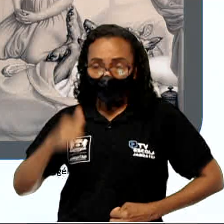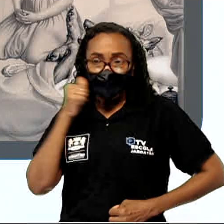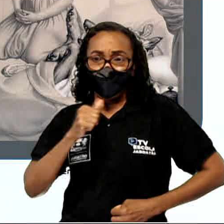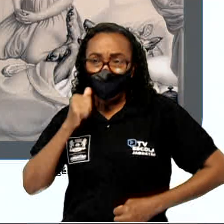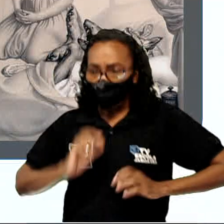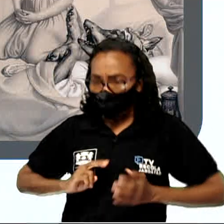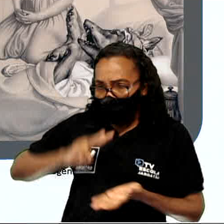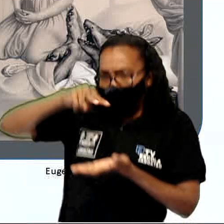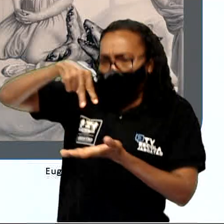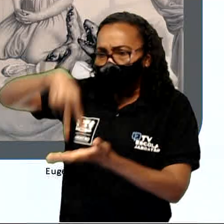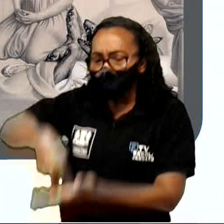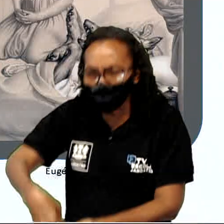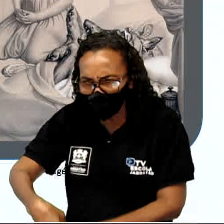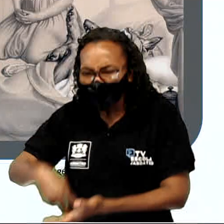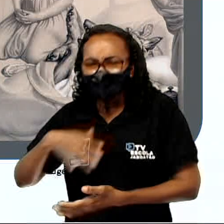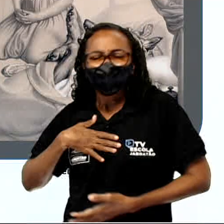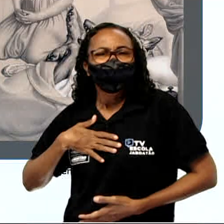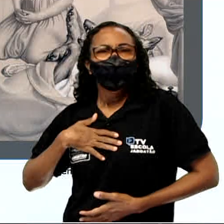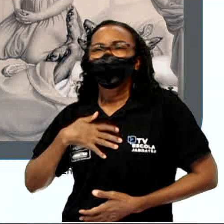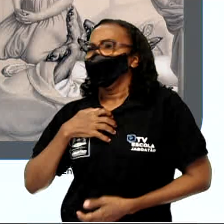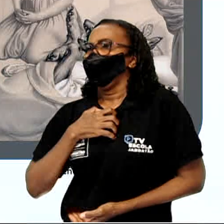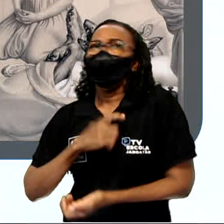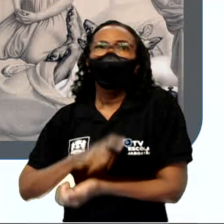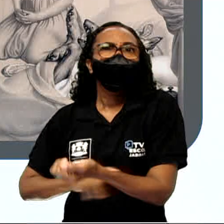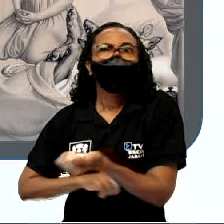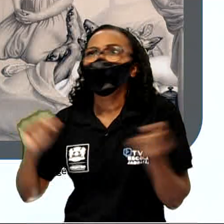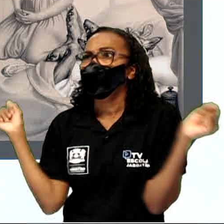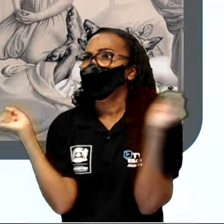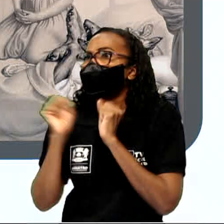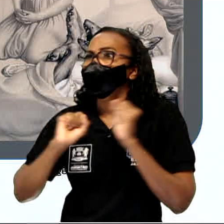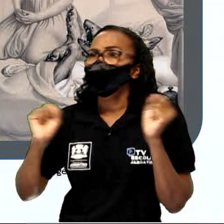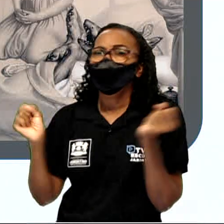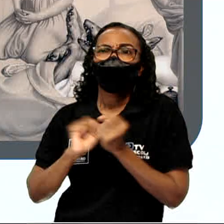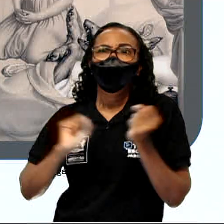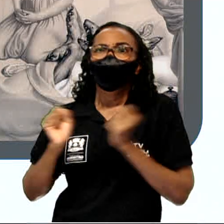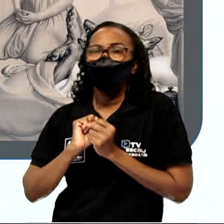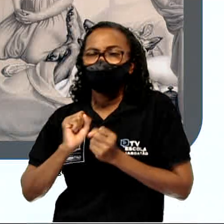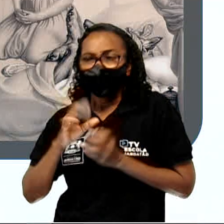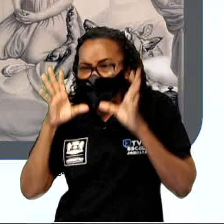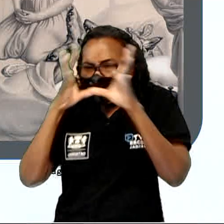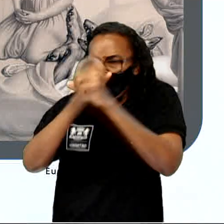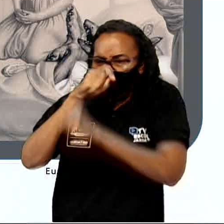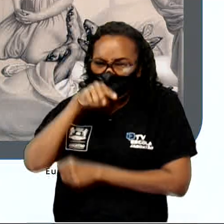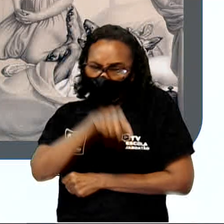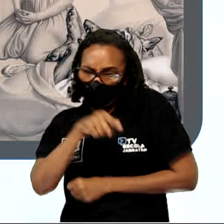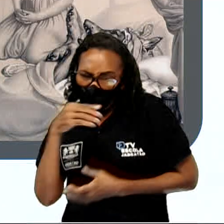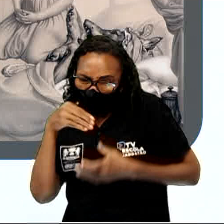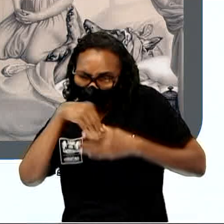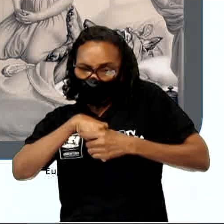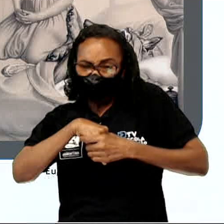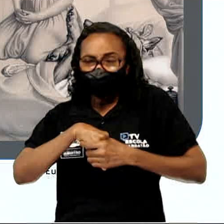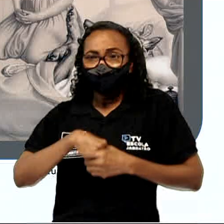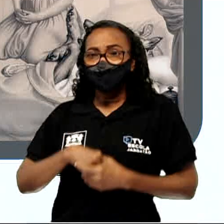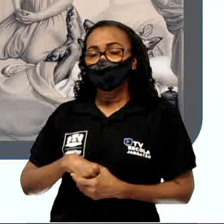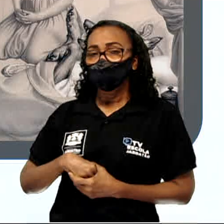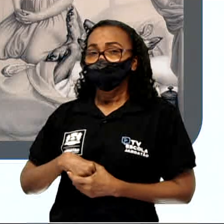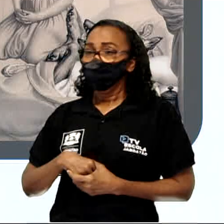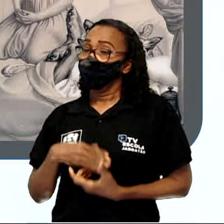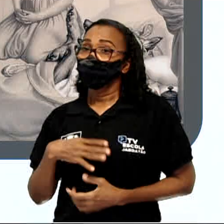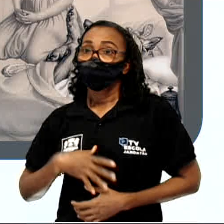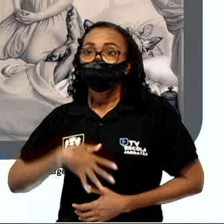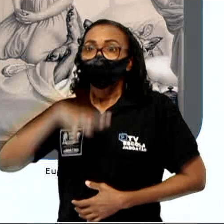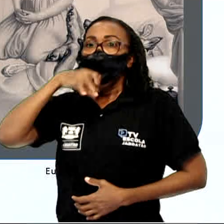gritando. Ah, eu estava tão apavorada, como estava escuro na barriga do lobo. Embora mal pudesse